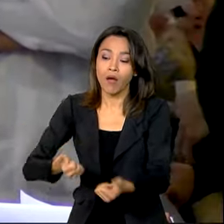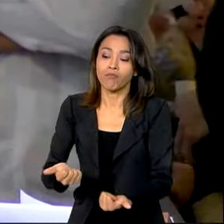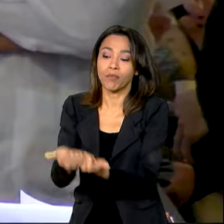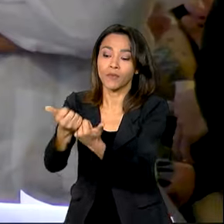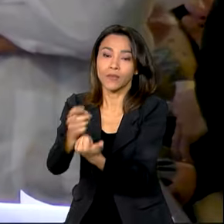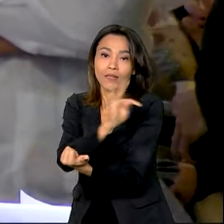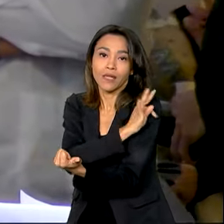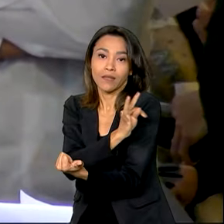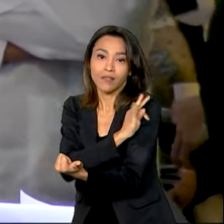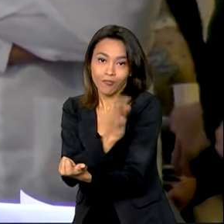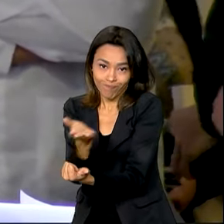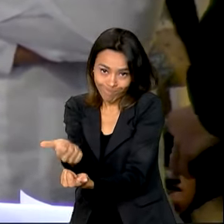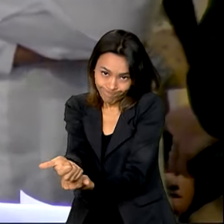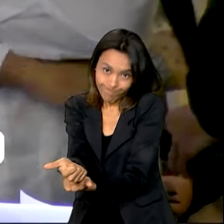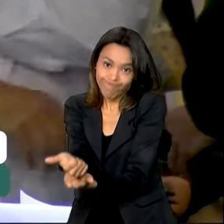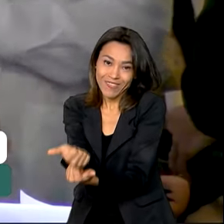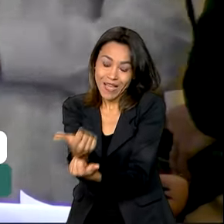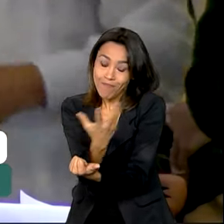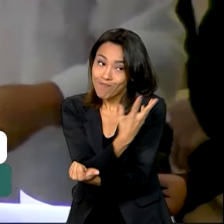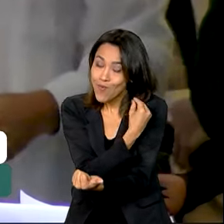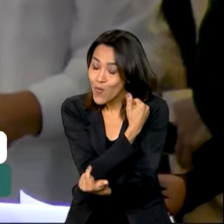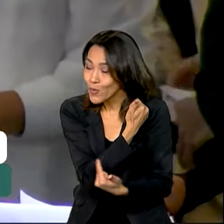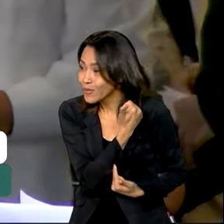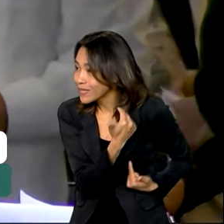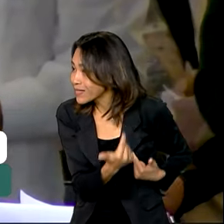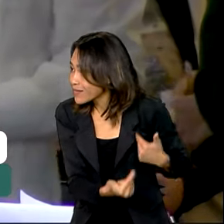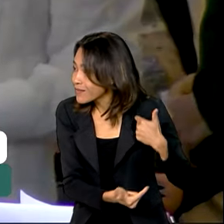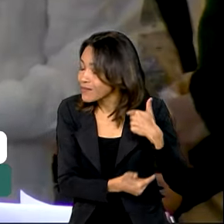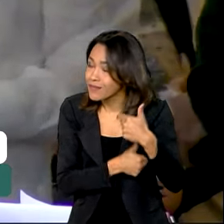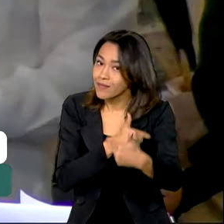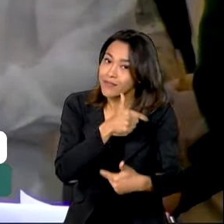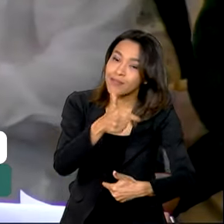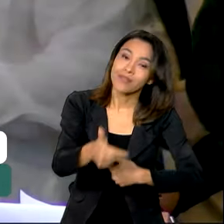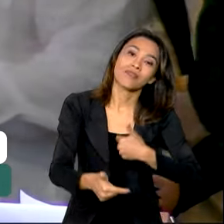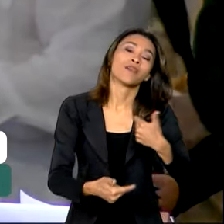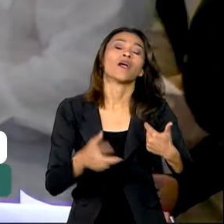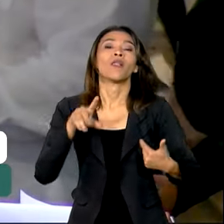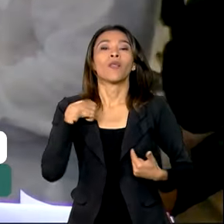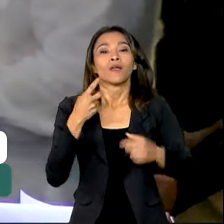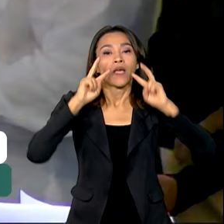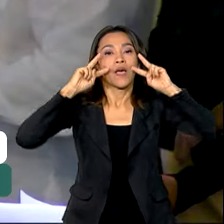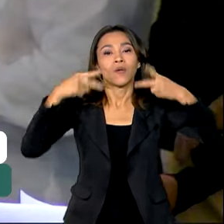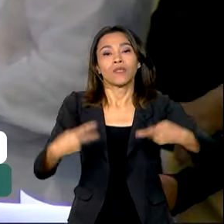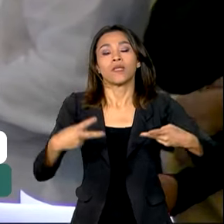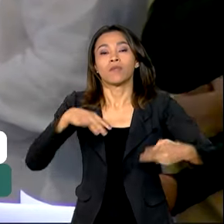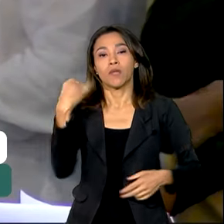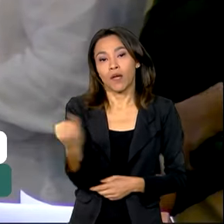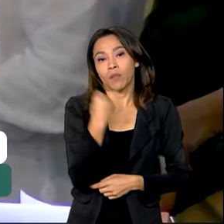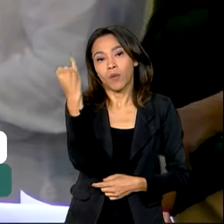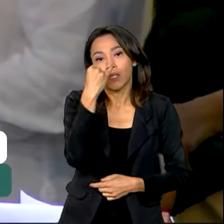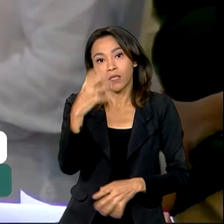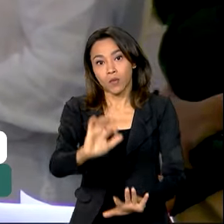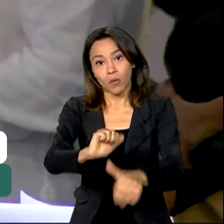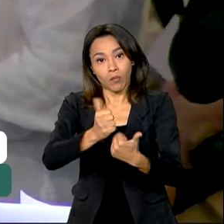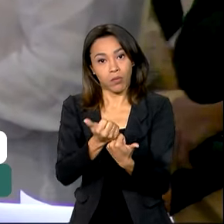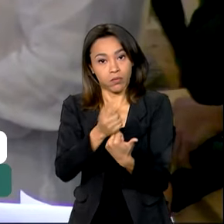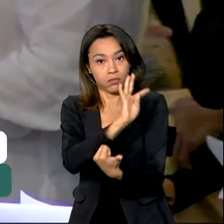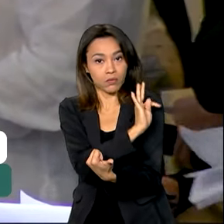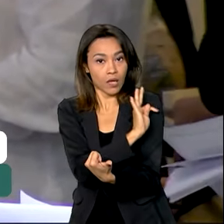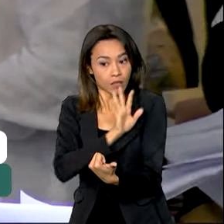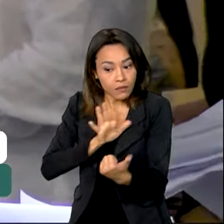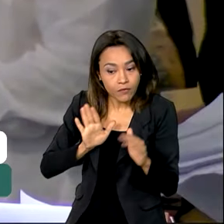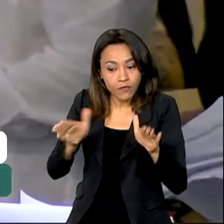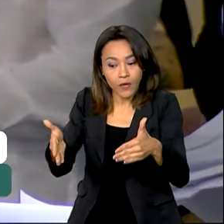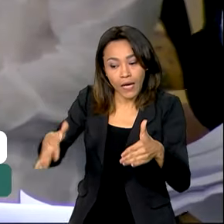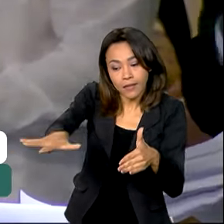Então nós temos muito trabalho. Nós reconhecemos fortemente a importância da assistência técnica e extensão rural para